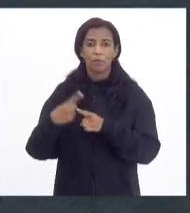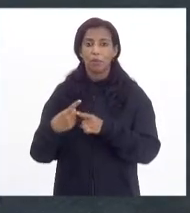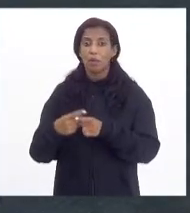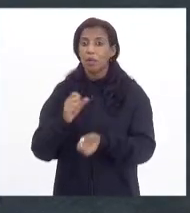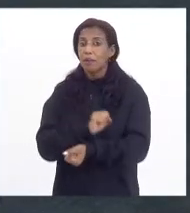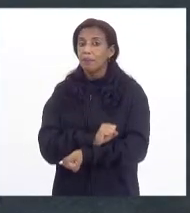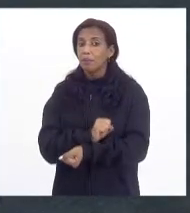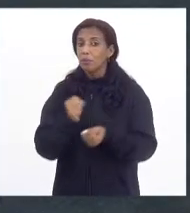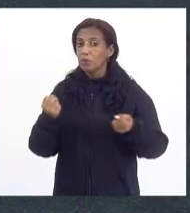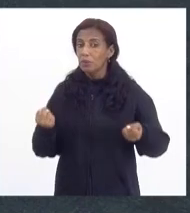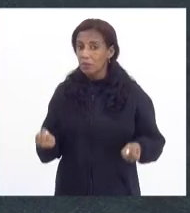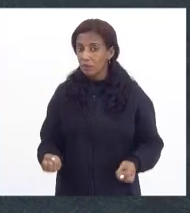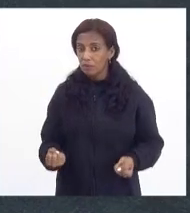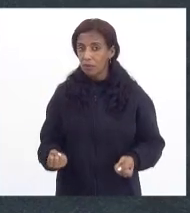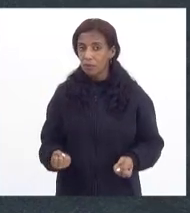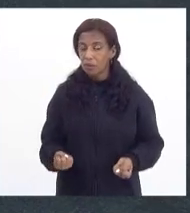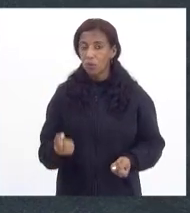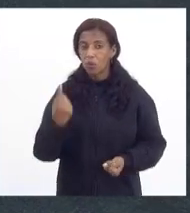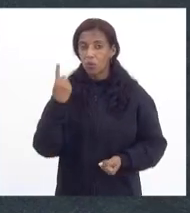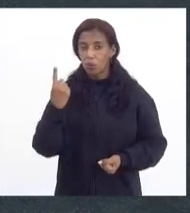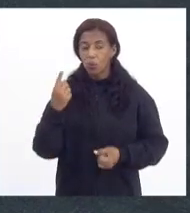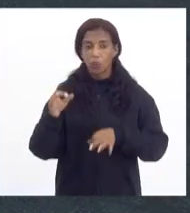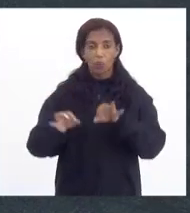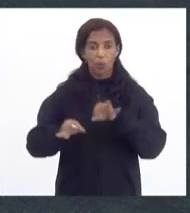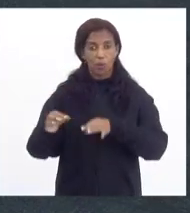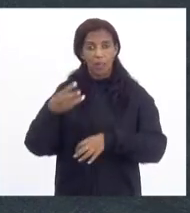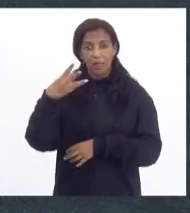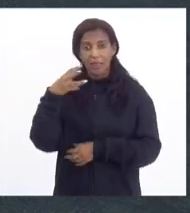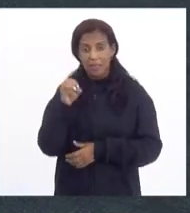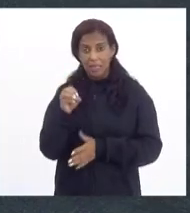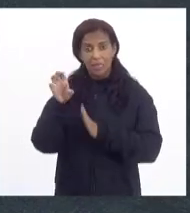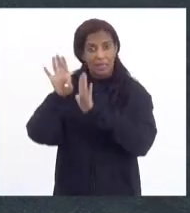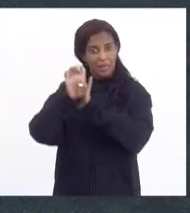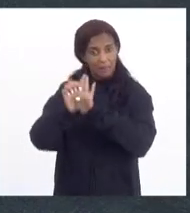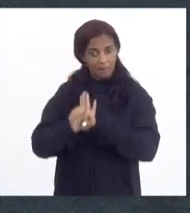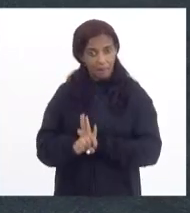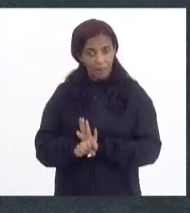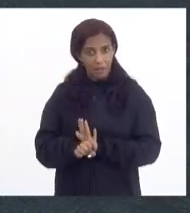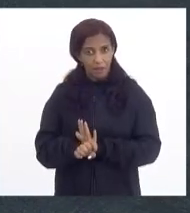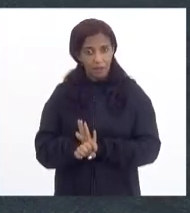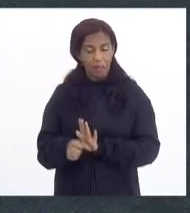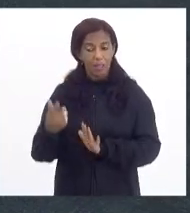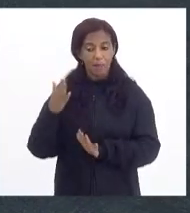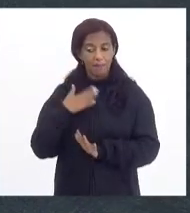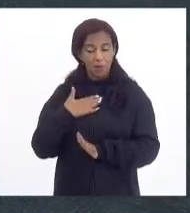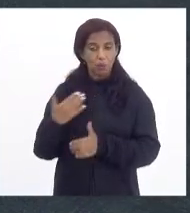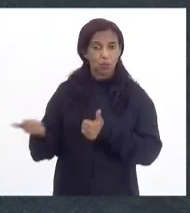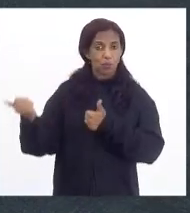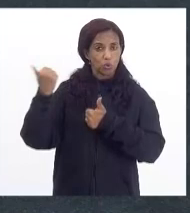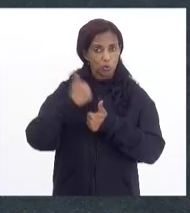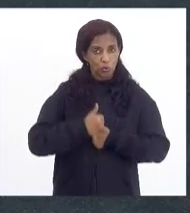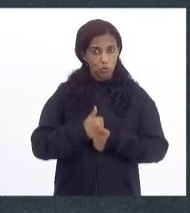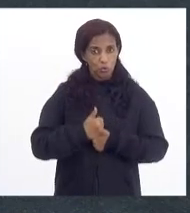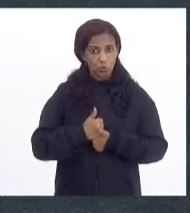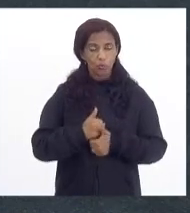impossível um projeto que receba 30 emendas que o meu substitutivo